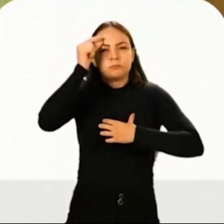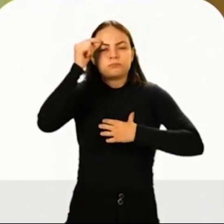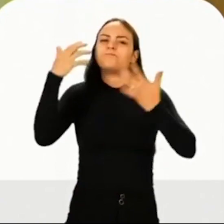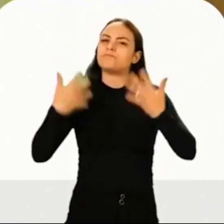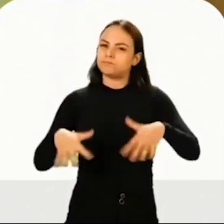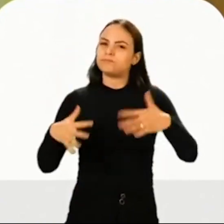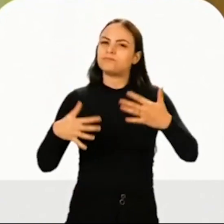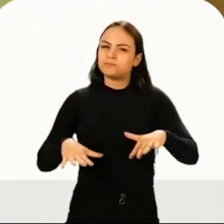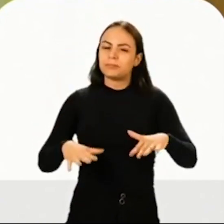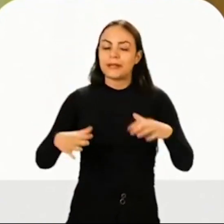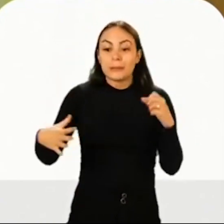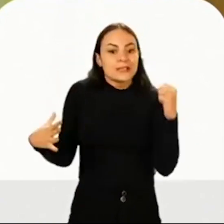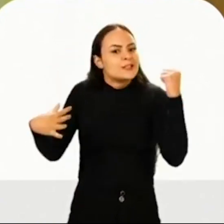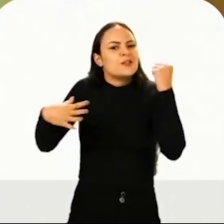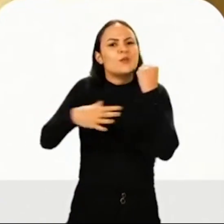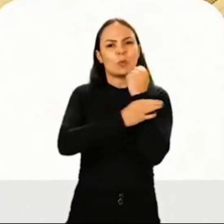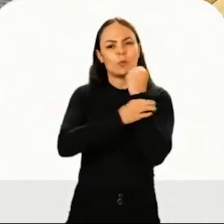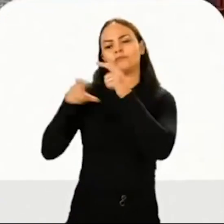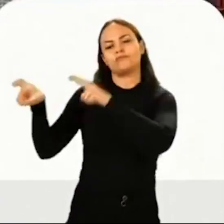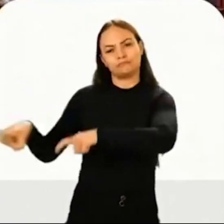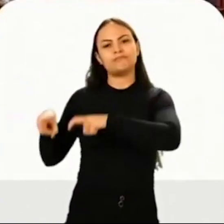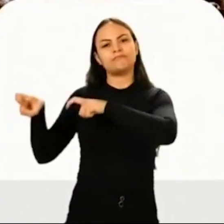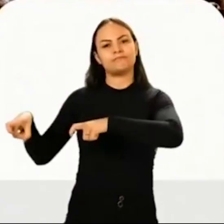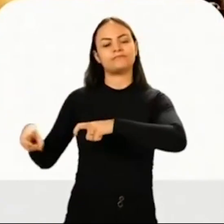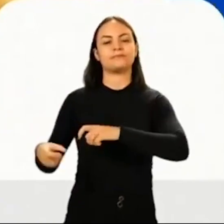significa mais segurança para quem está no campo.